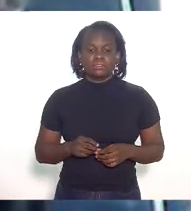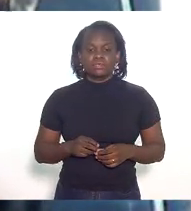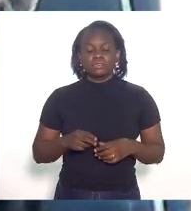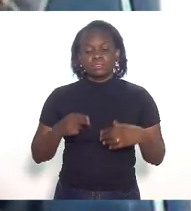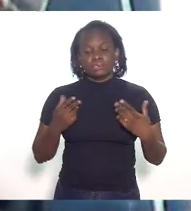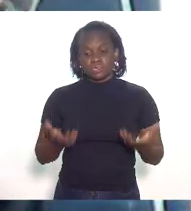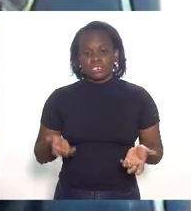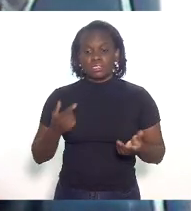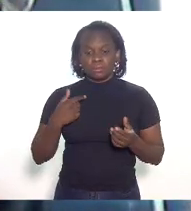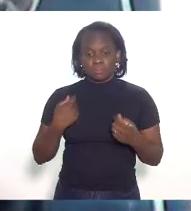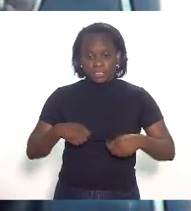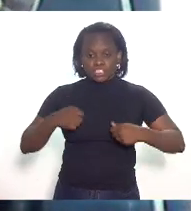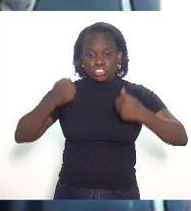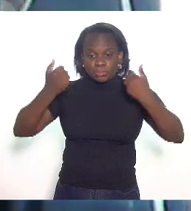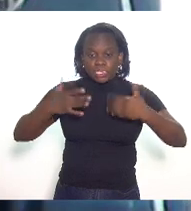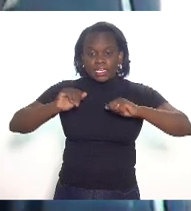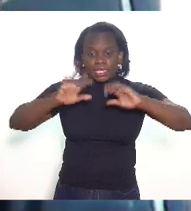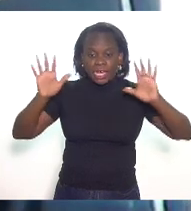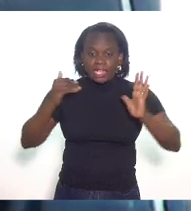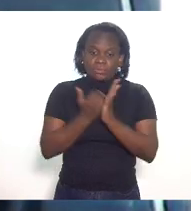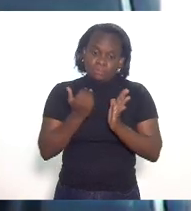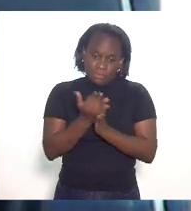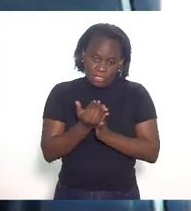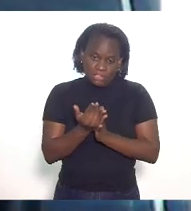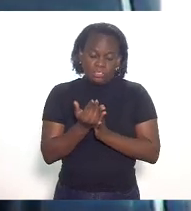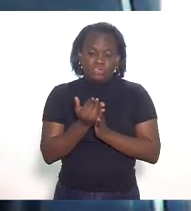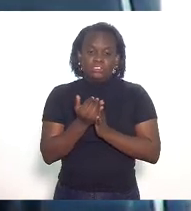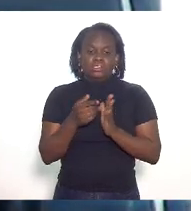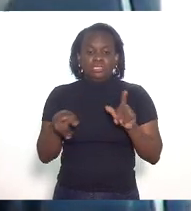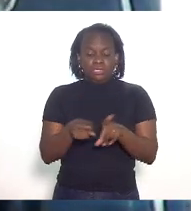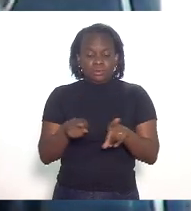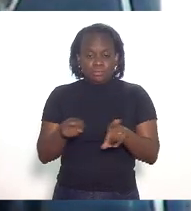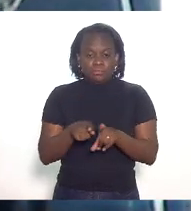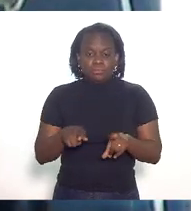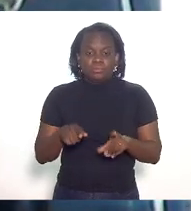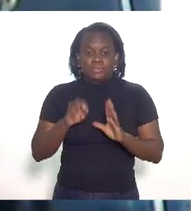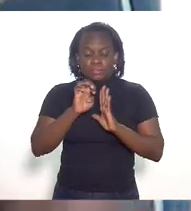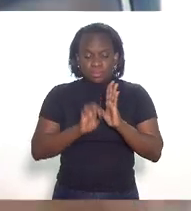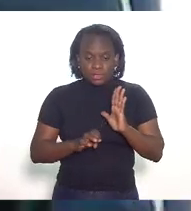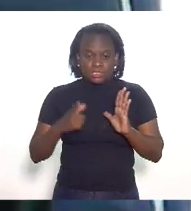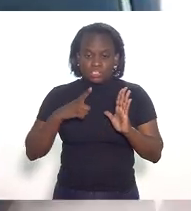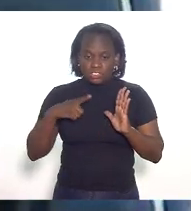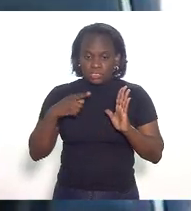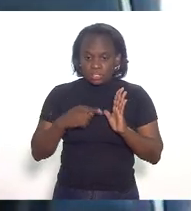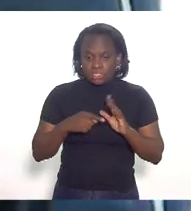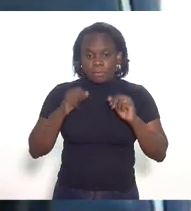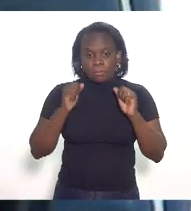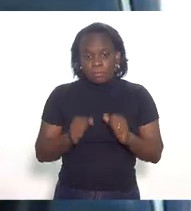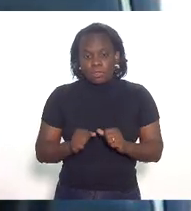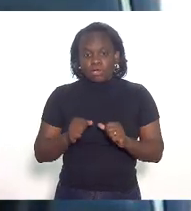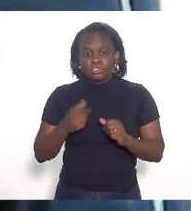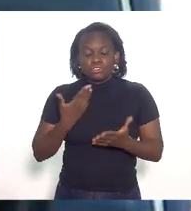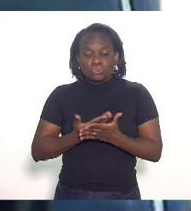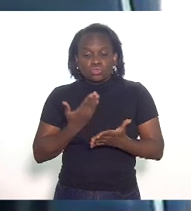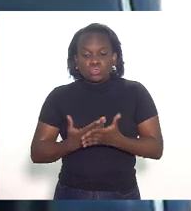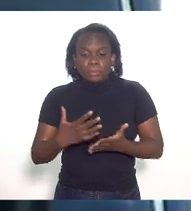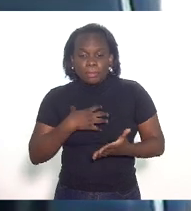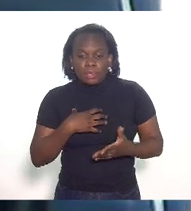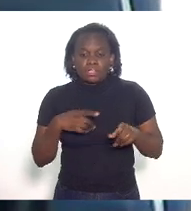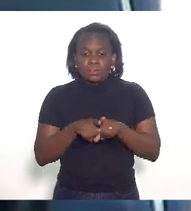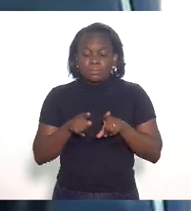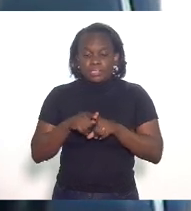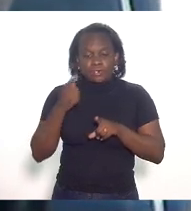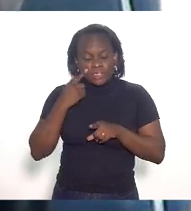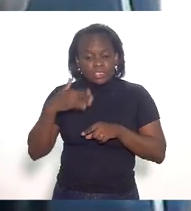então isso para mim teria que estar mais claro e com relação a emenda que existe talvez o estudo de impacto pudesse também